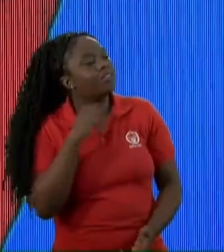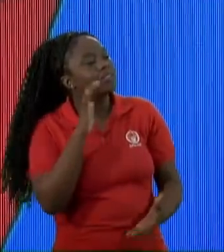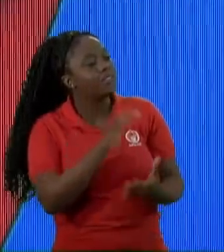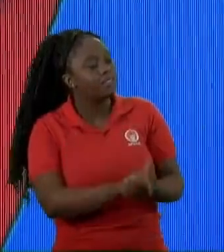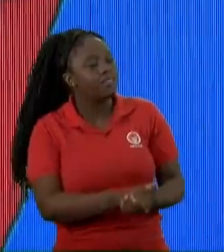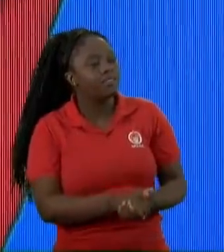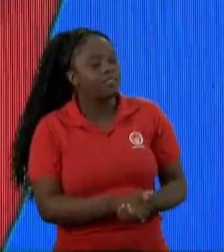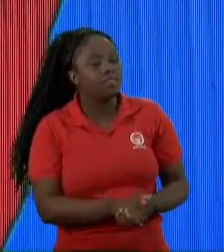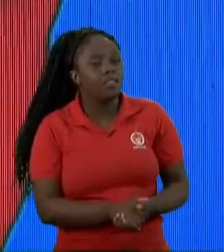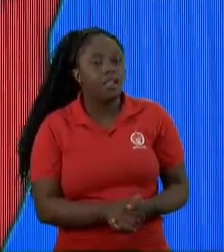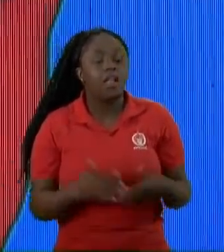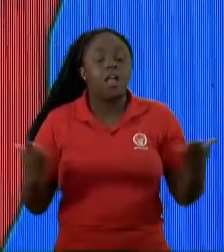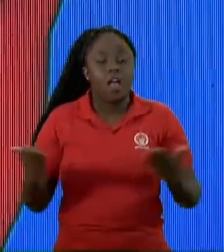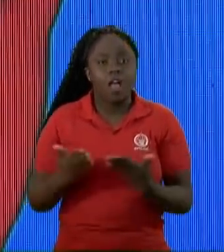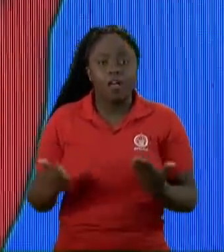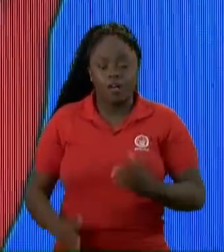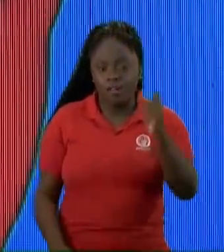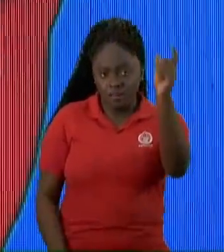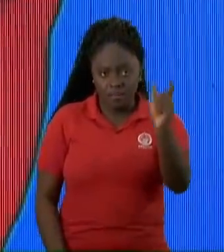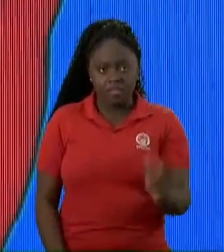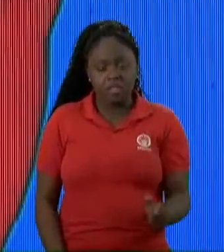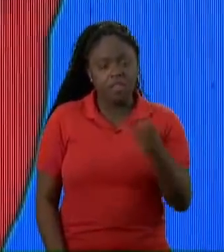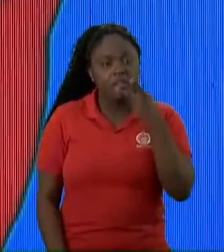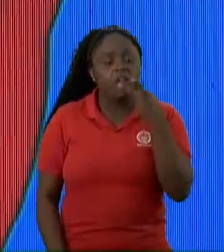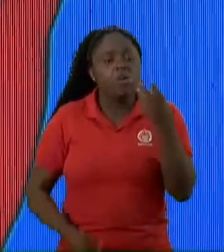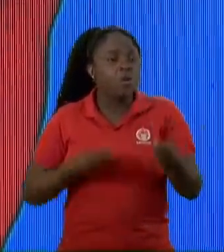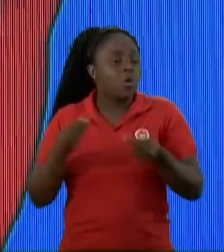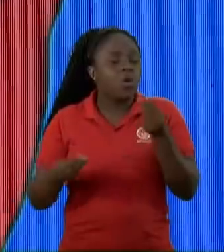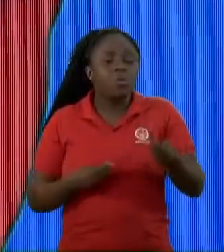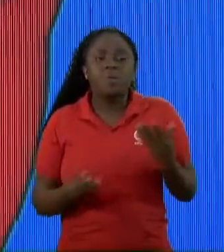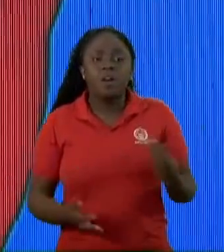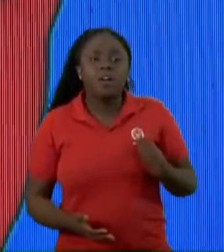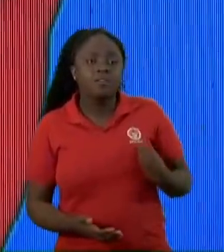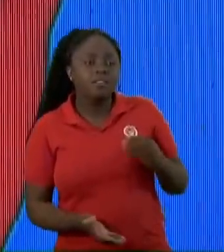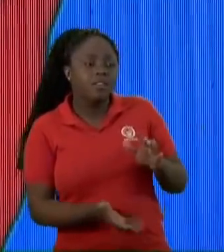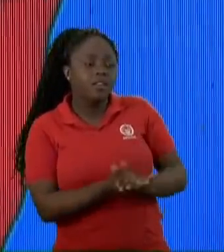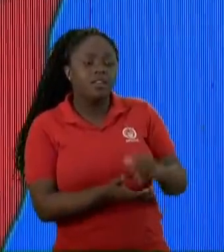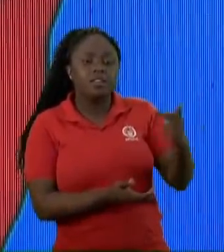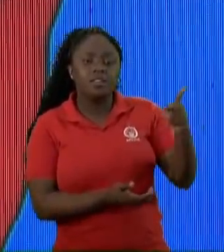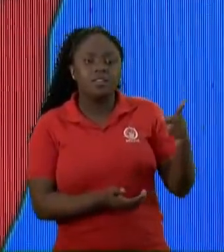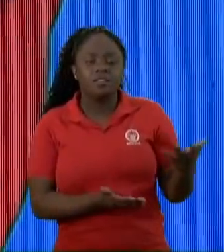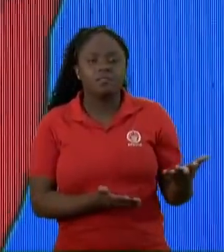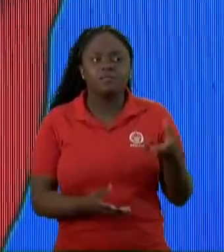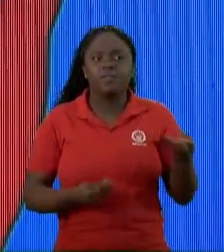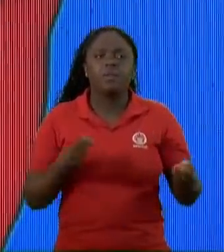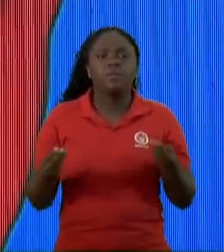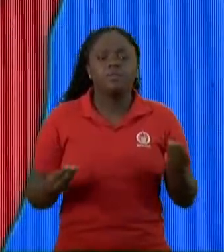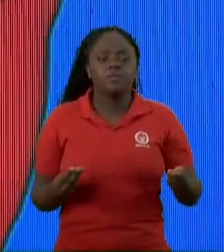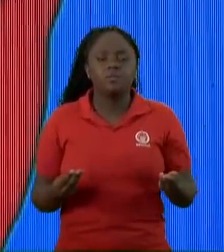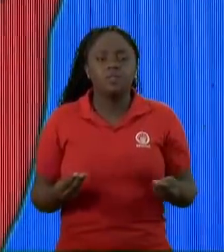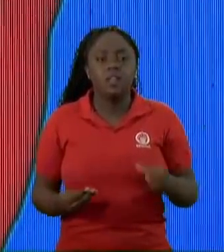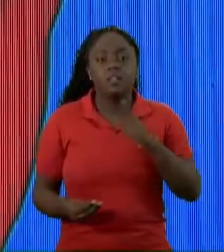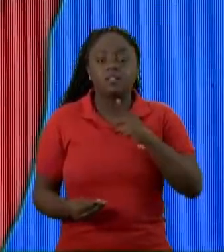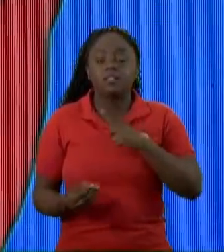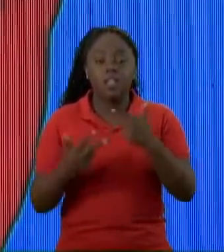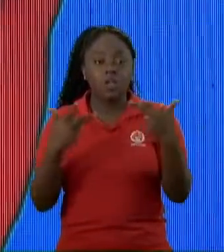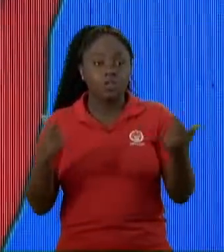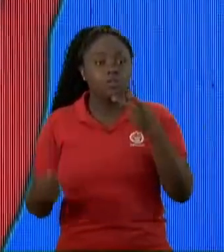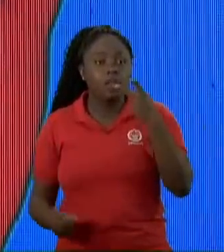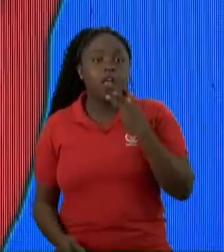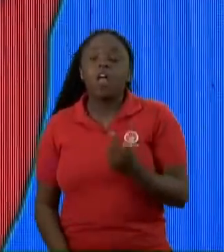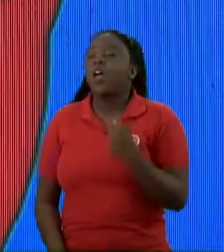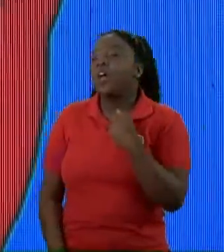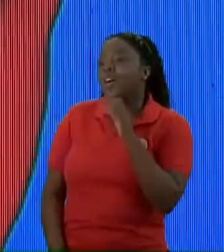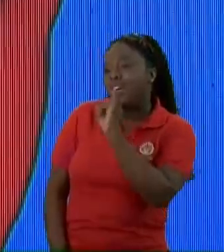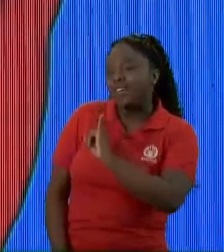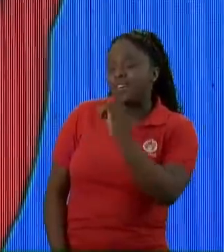Ué Então agora a pessoa Vai se definir Pela situação Conjugal dela Tem tanta coisa Pra você falar Oi eu